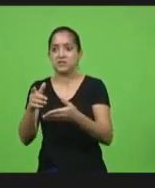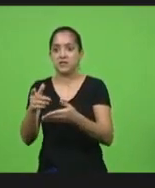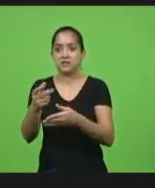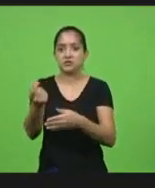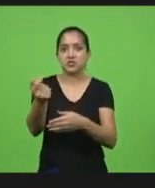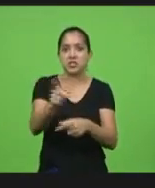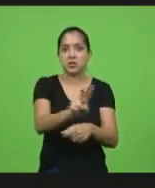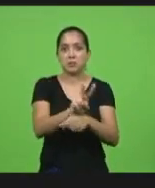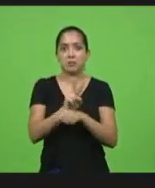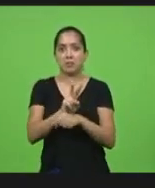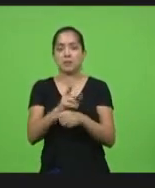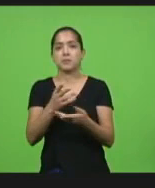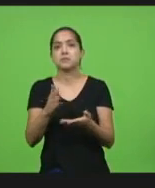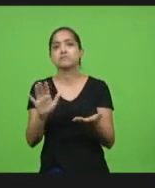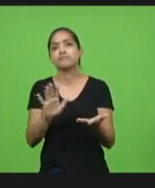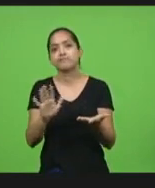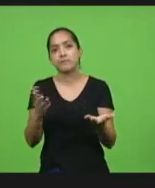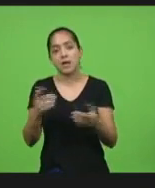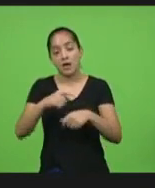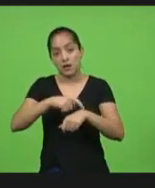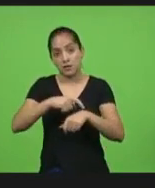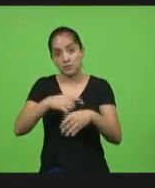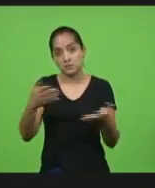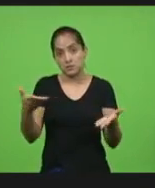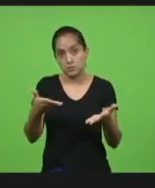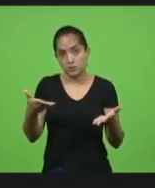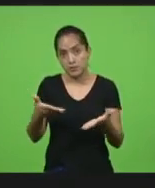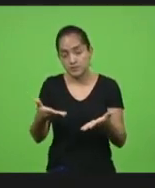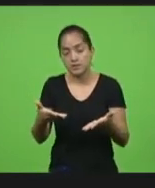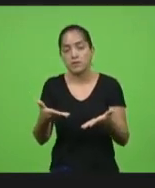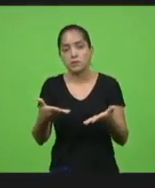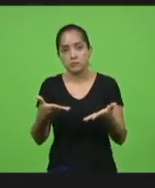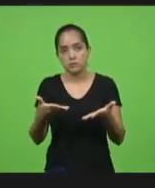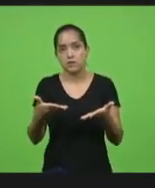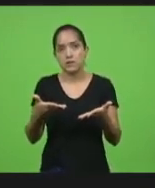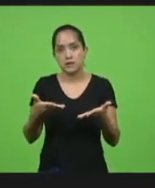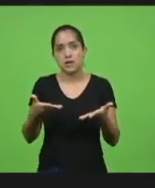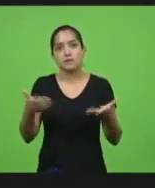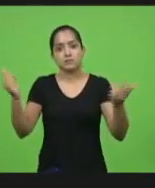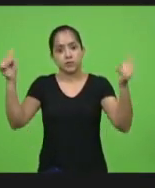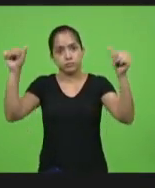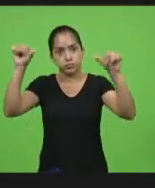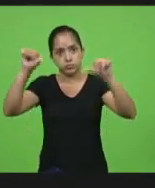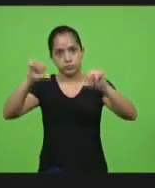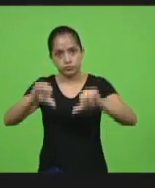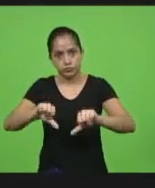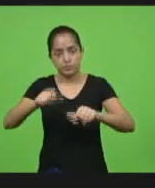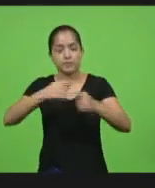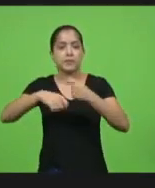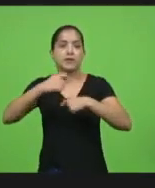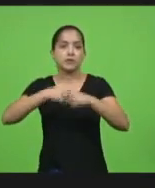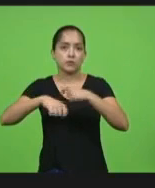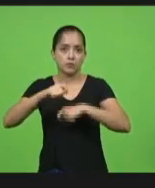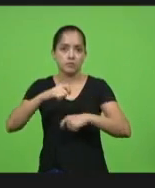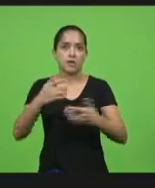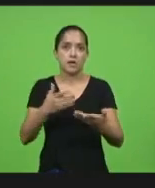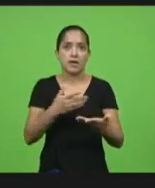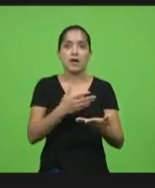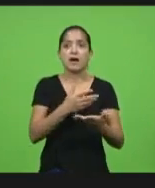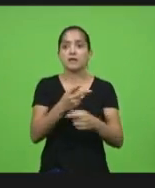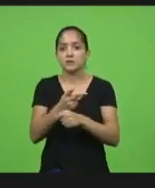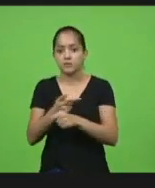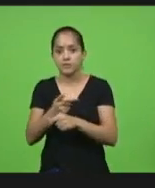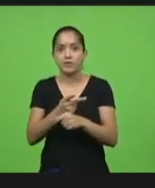que já está se tornando agora aí sim um estado de calamidade para a economia eles vão buscar o crédito